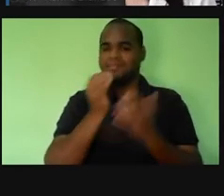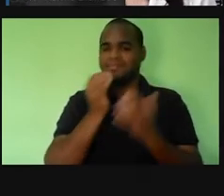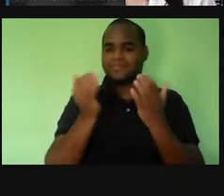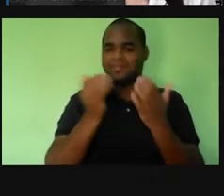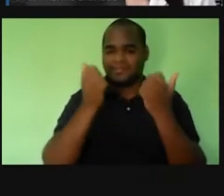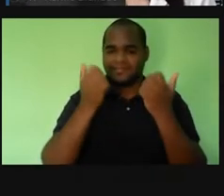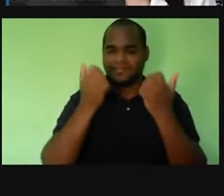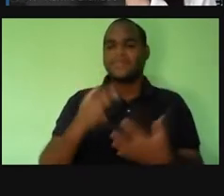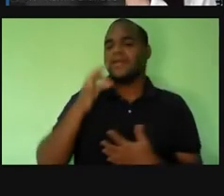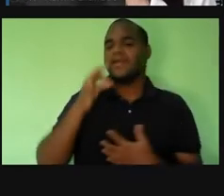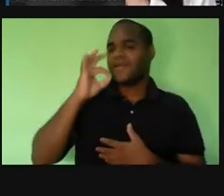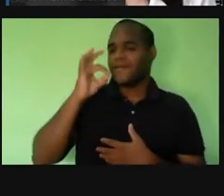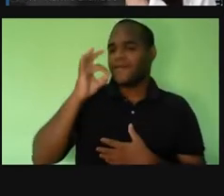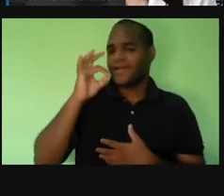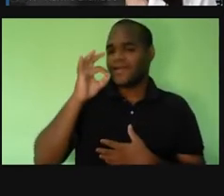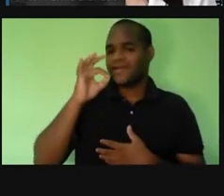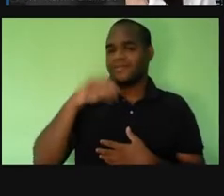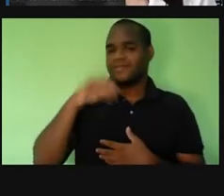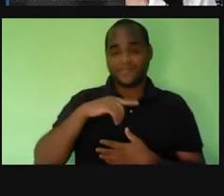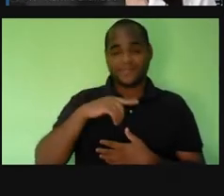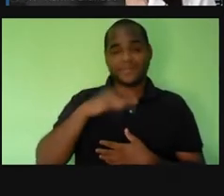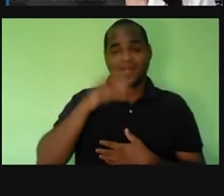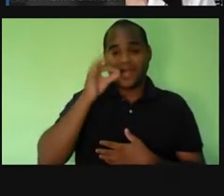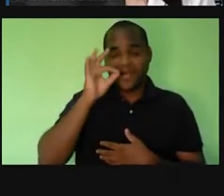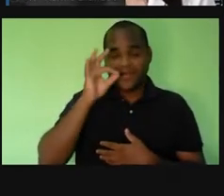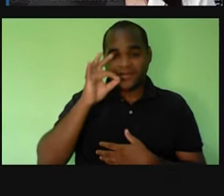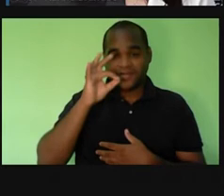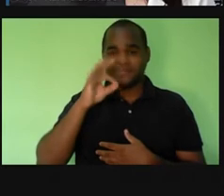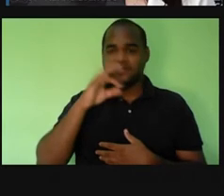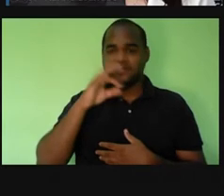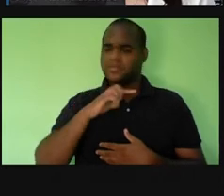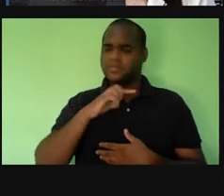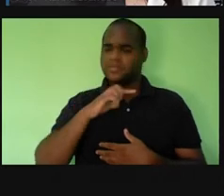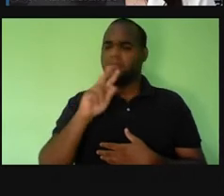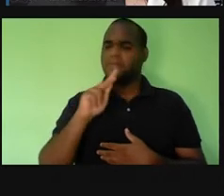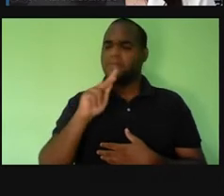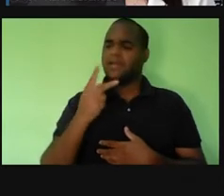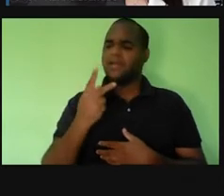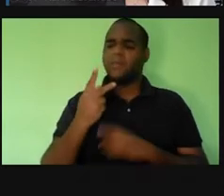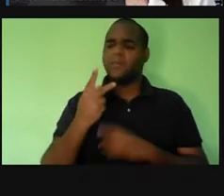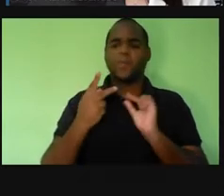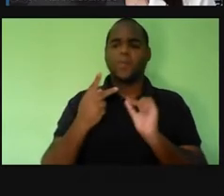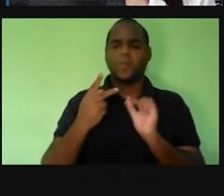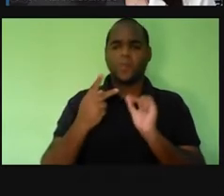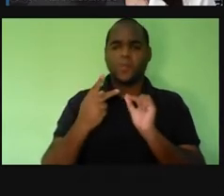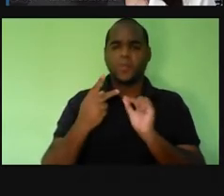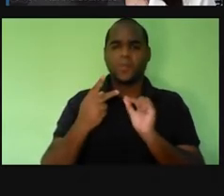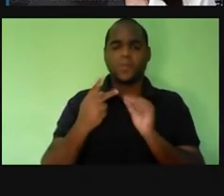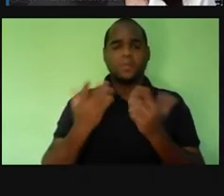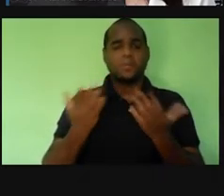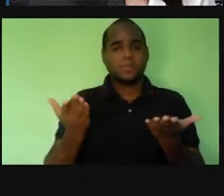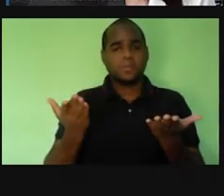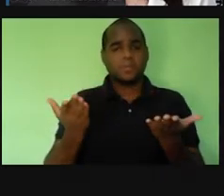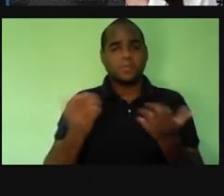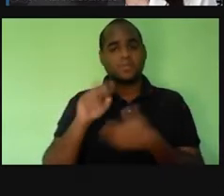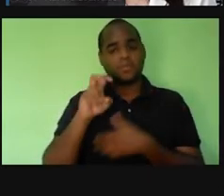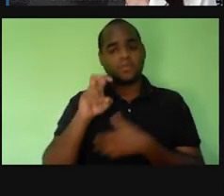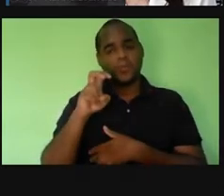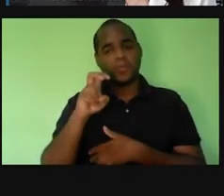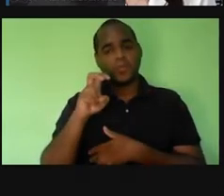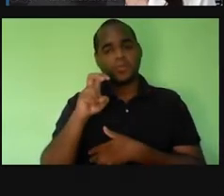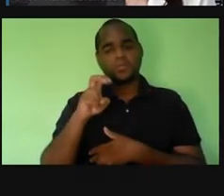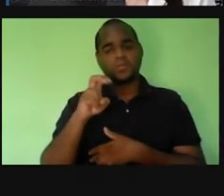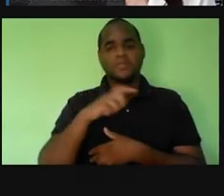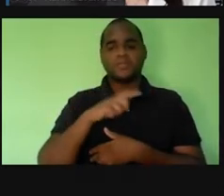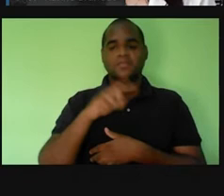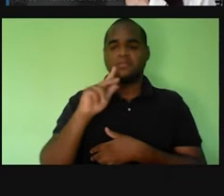café, vamos colocar café? Se a gente tem um café, qual é o pH do café? 5. Se o